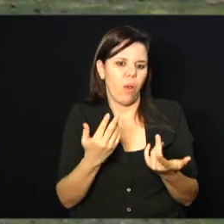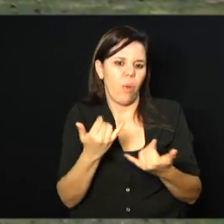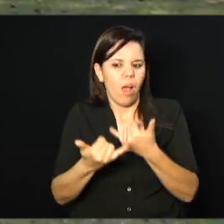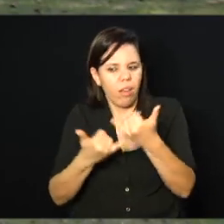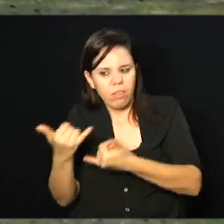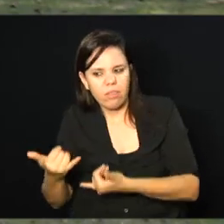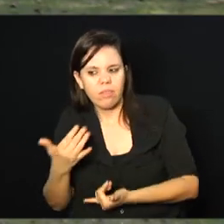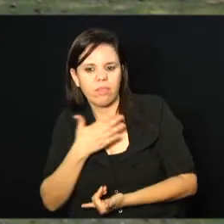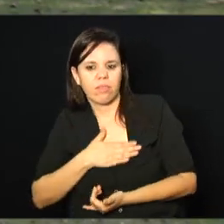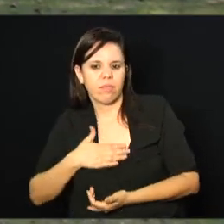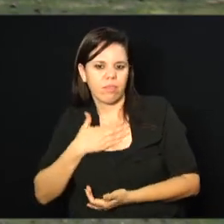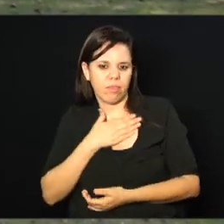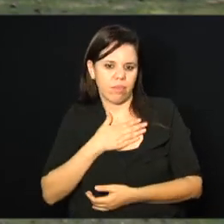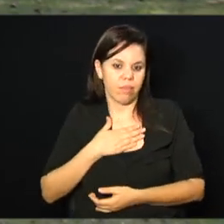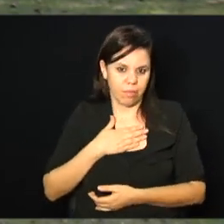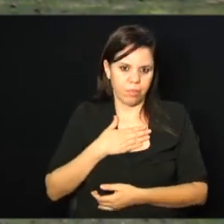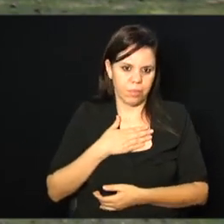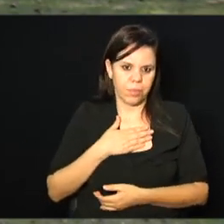lazer também, né?